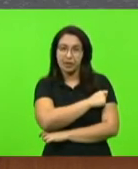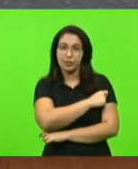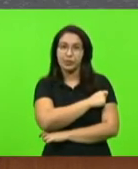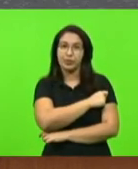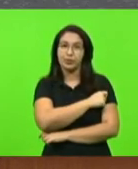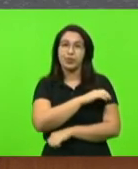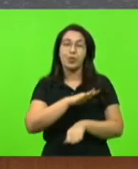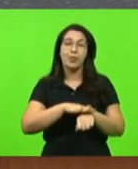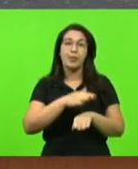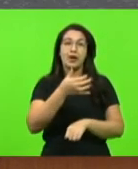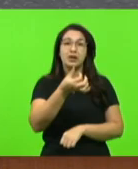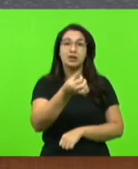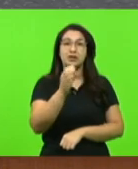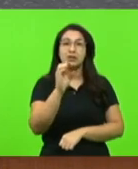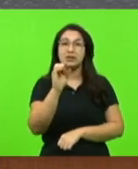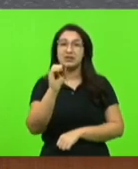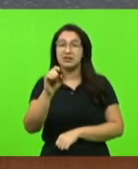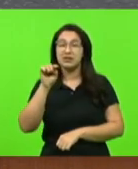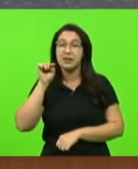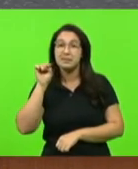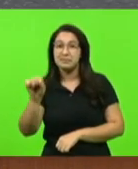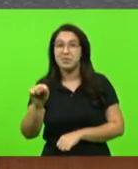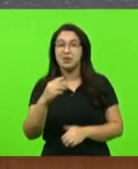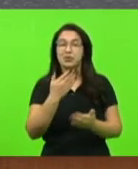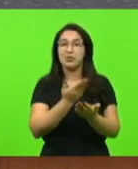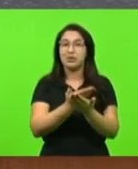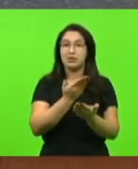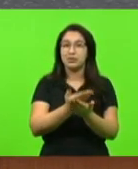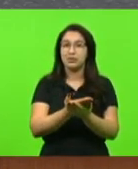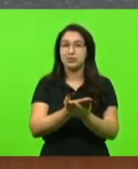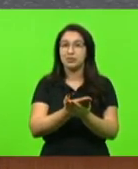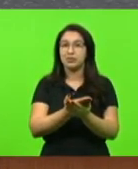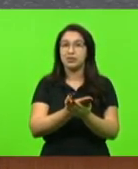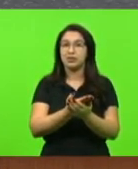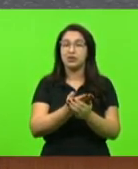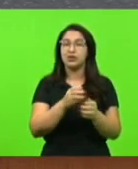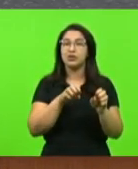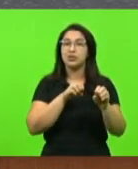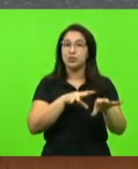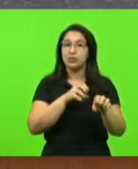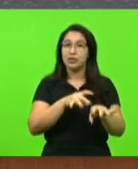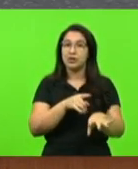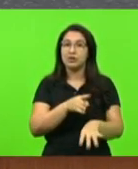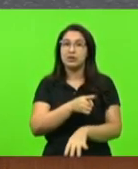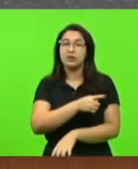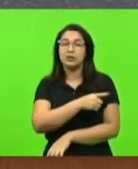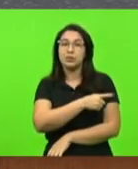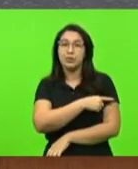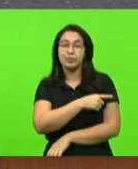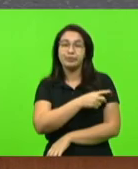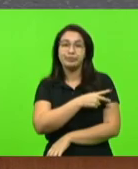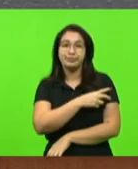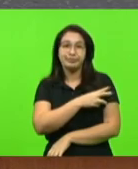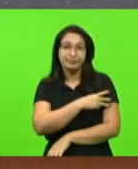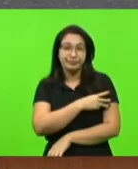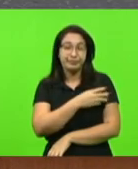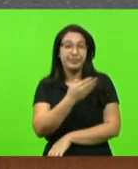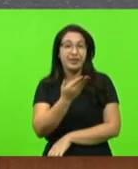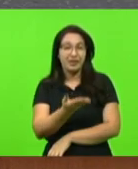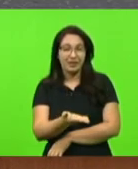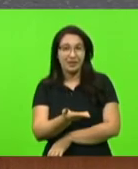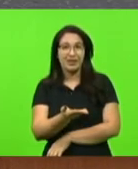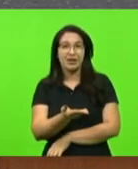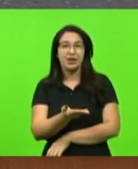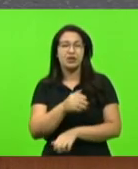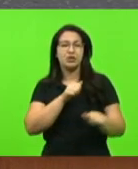mil estudantes do ensino médio e também da educação de jovens e adultos